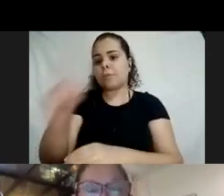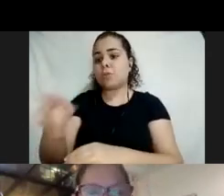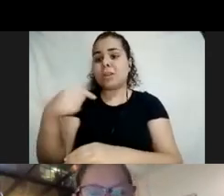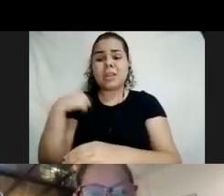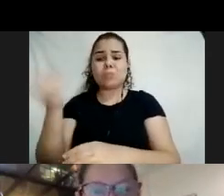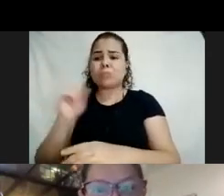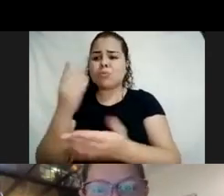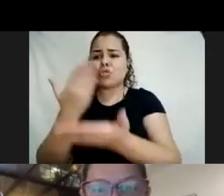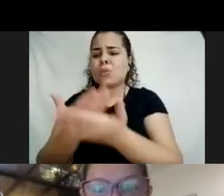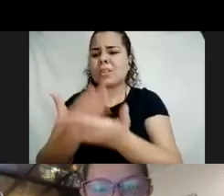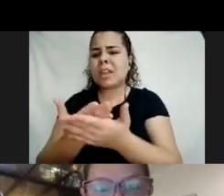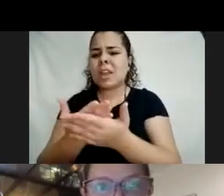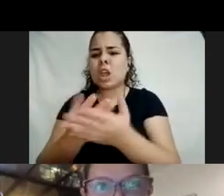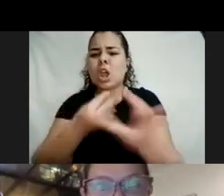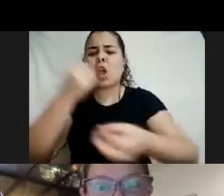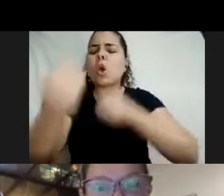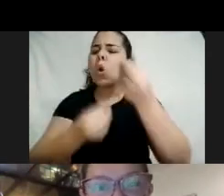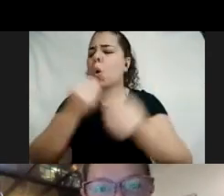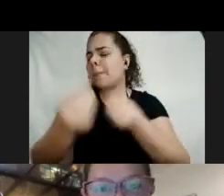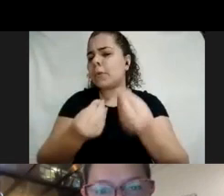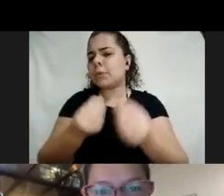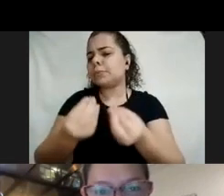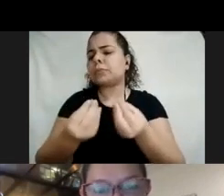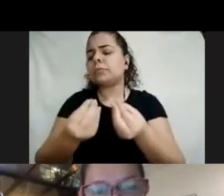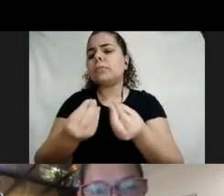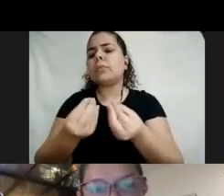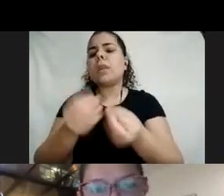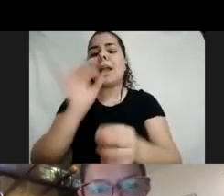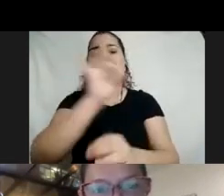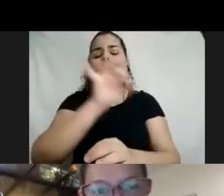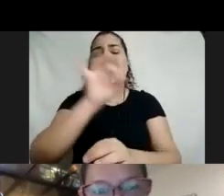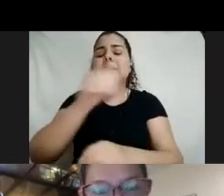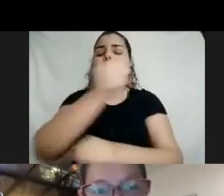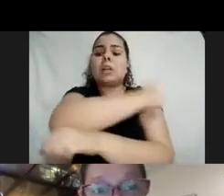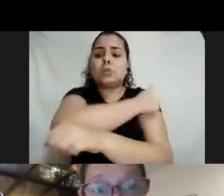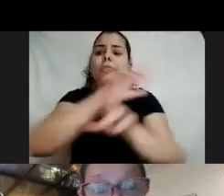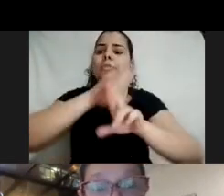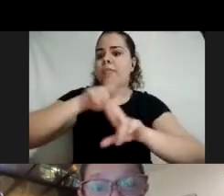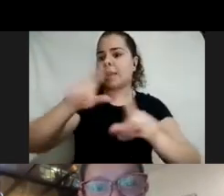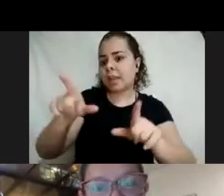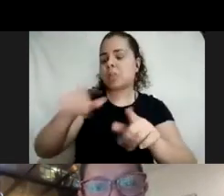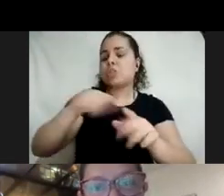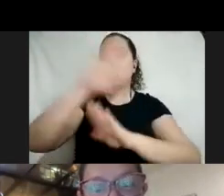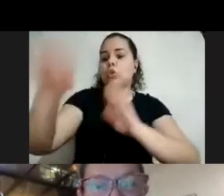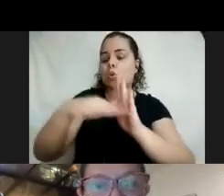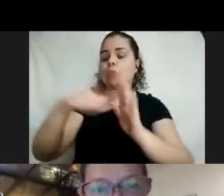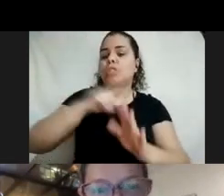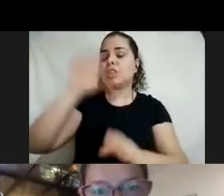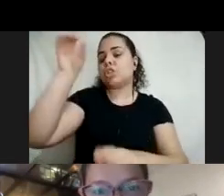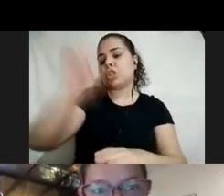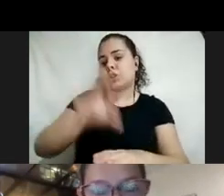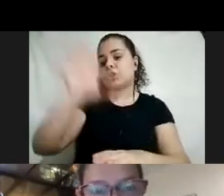entender que todos os alunos são alunos e todos têm direito a aprender. O que precisa mudar é a